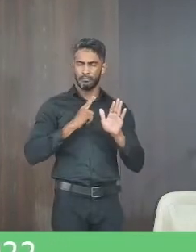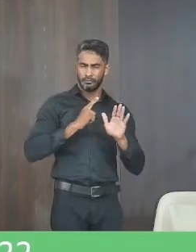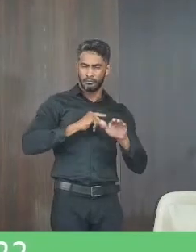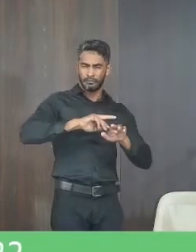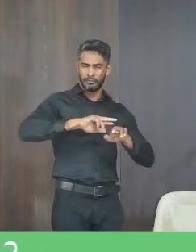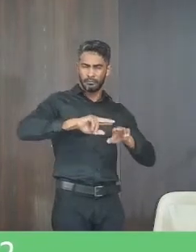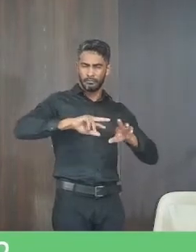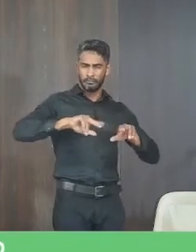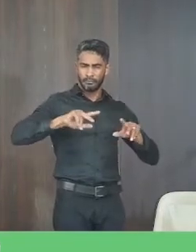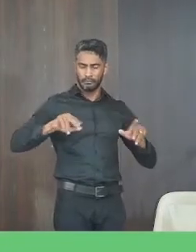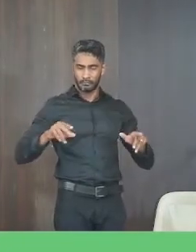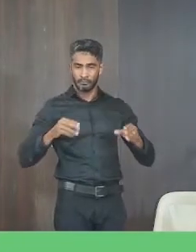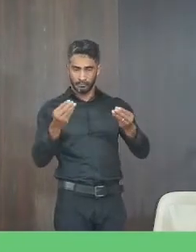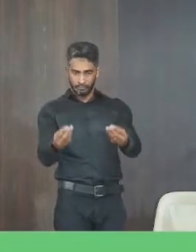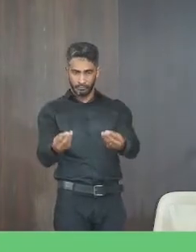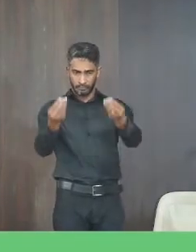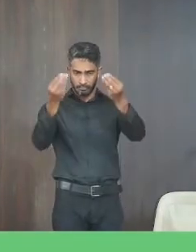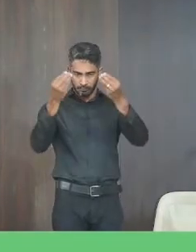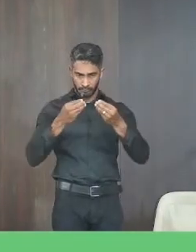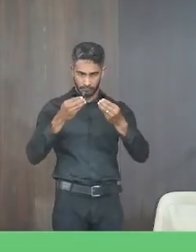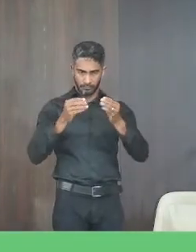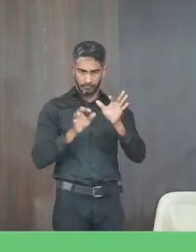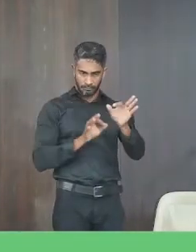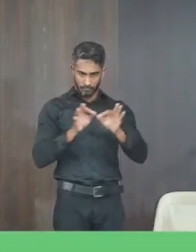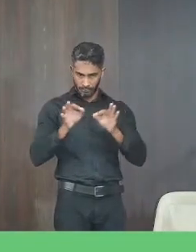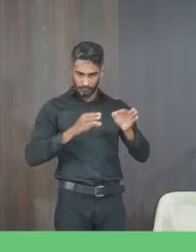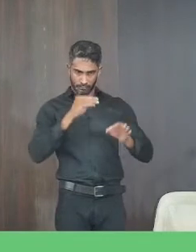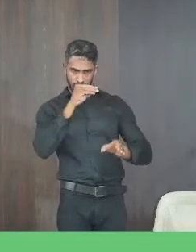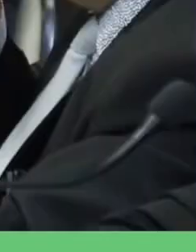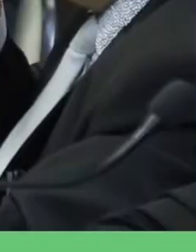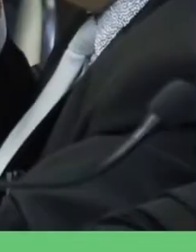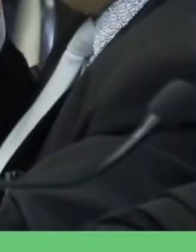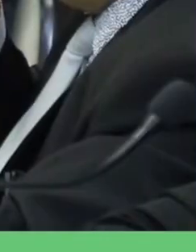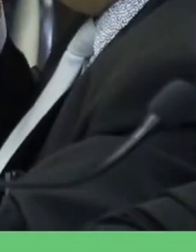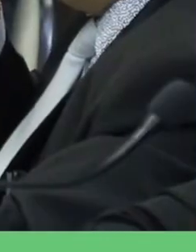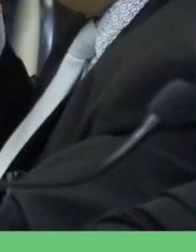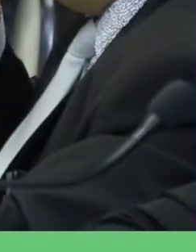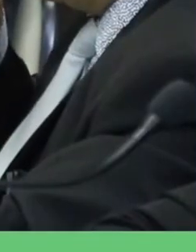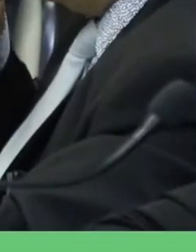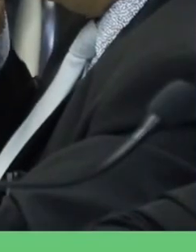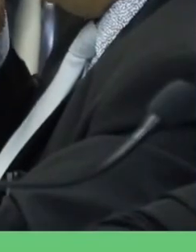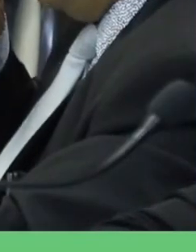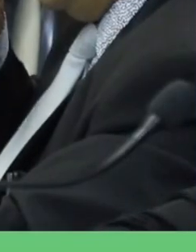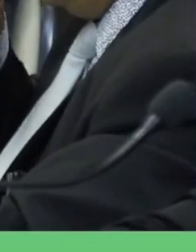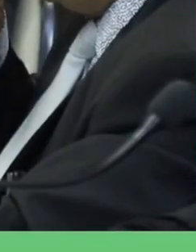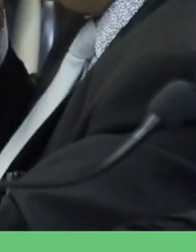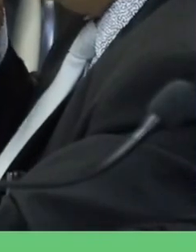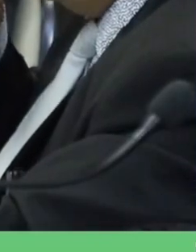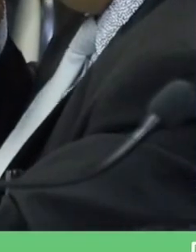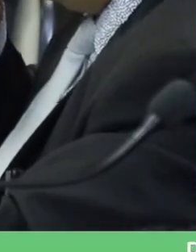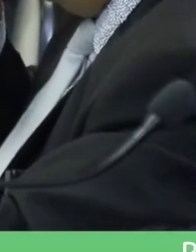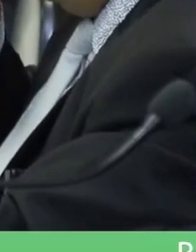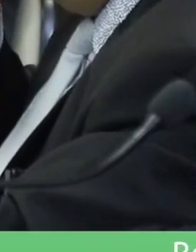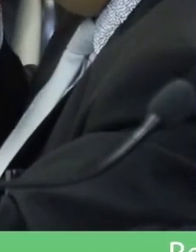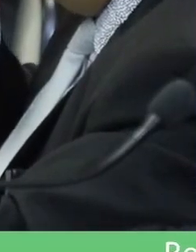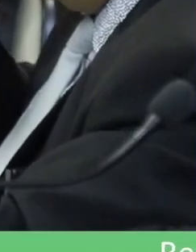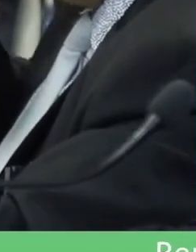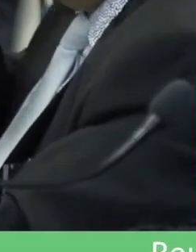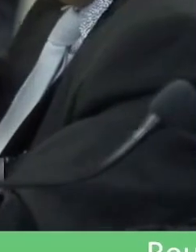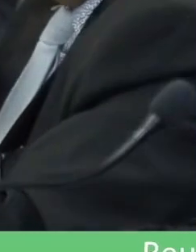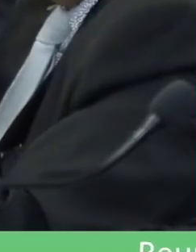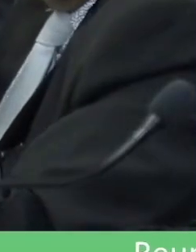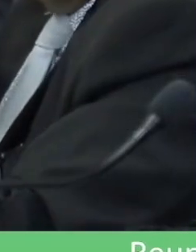demandas assim que chegar a essa câmara o plano de cargos e salários nós vamos estar fazendo contato com elas e com